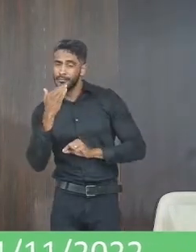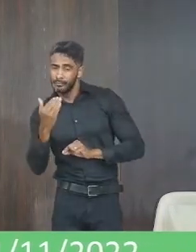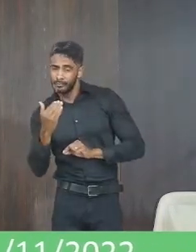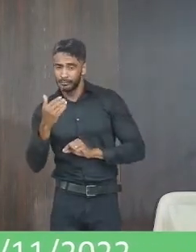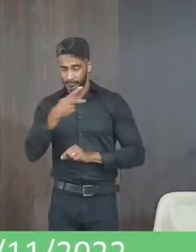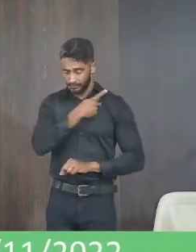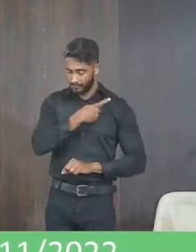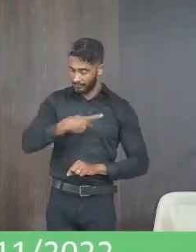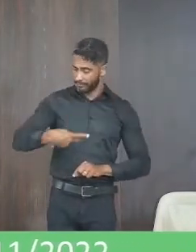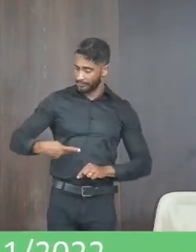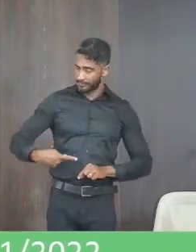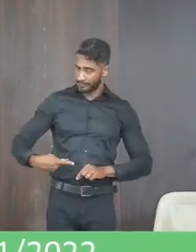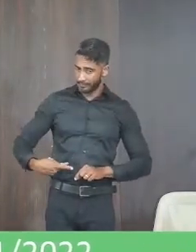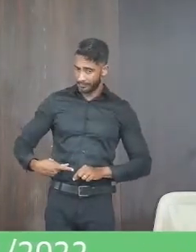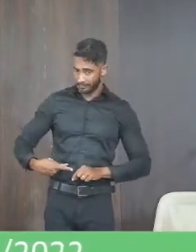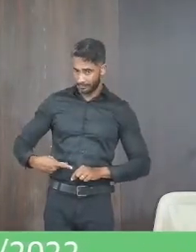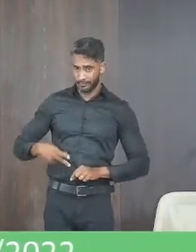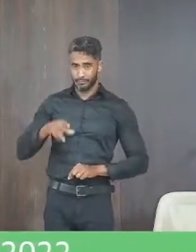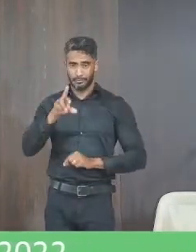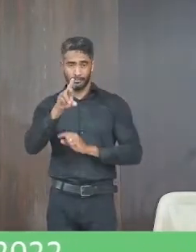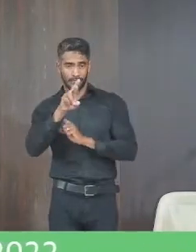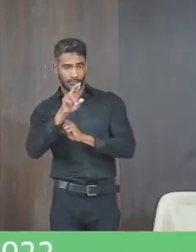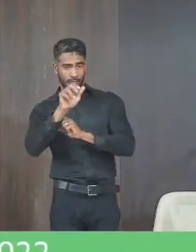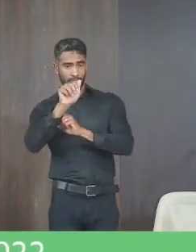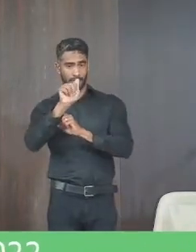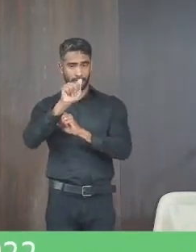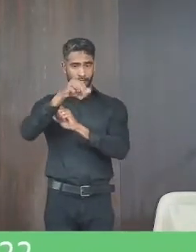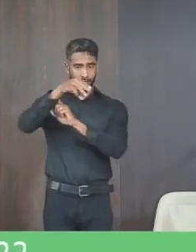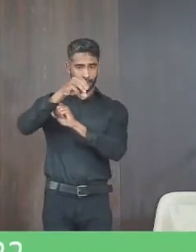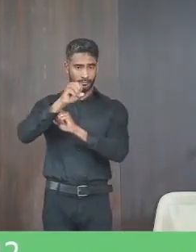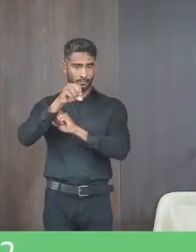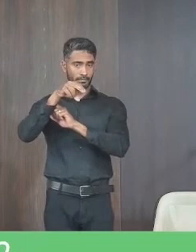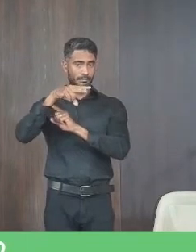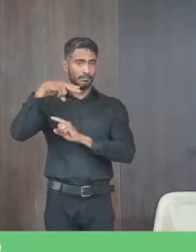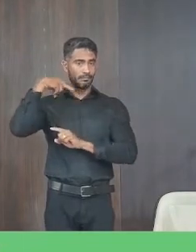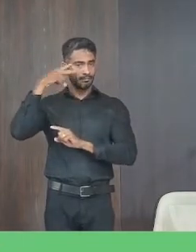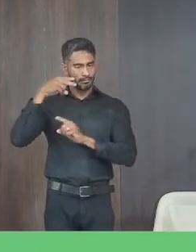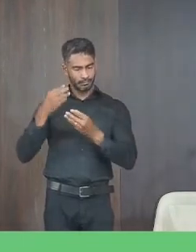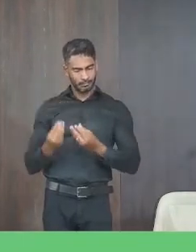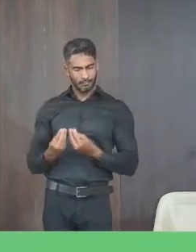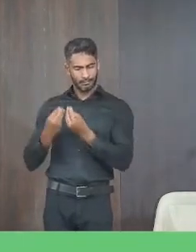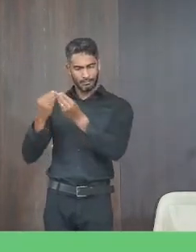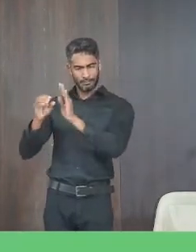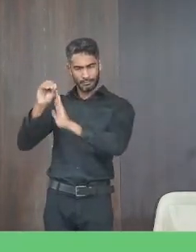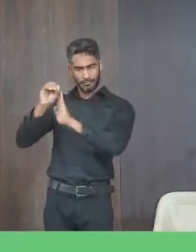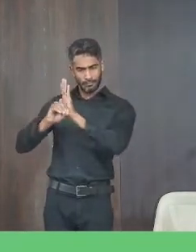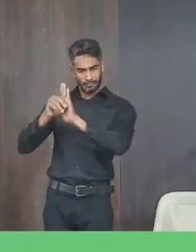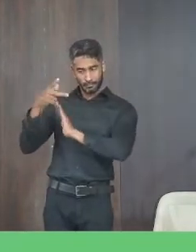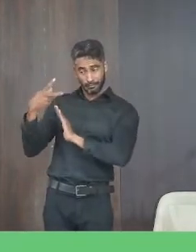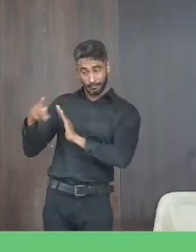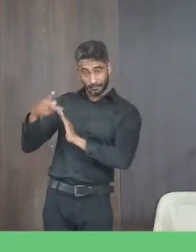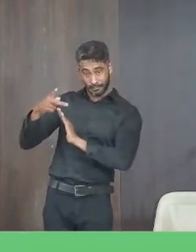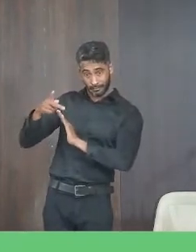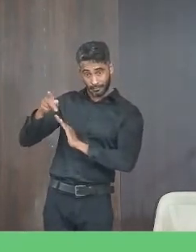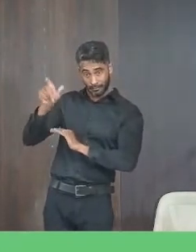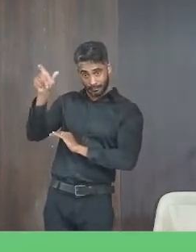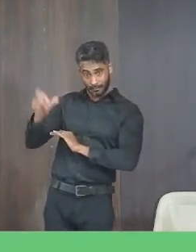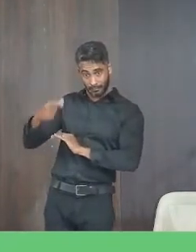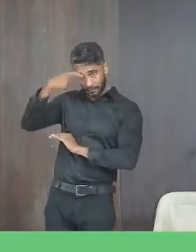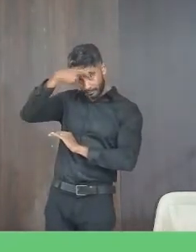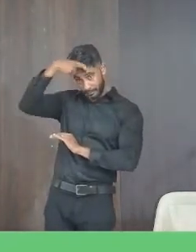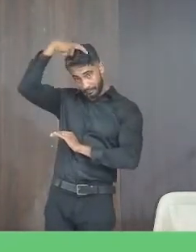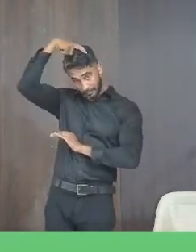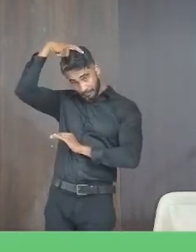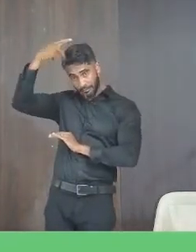ao senhor presidente da câmara municipal de Janaúba vereador Ramon Alexandre Araújo que seja encaminhado ofício ao senhor prefeito municipal José Aparecido Mendes